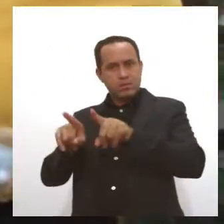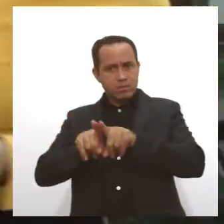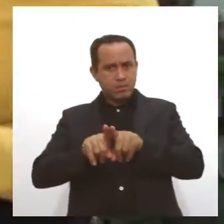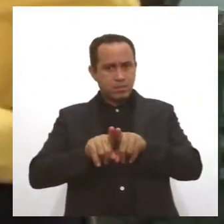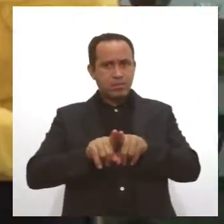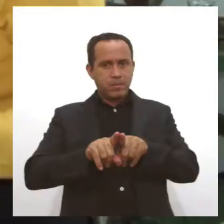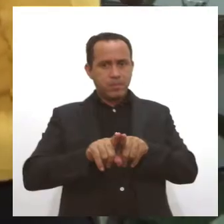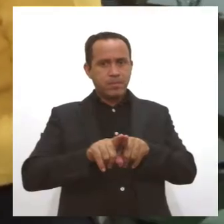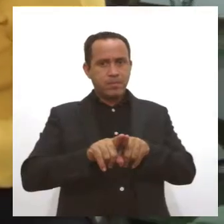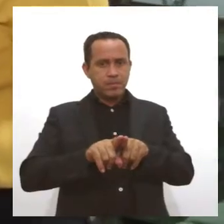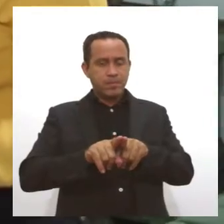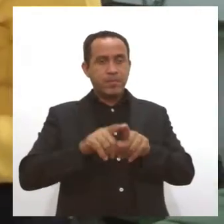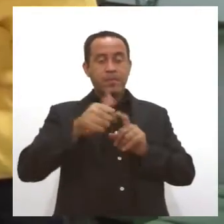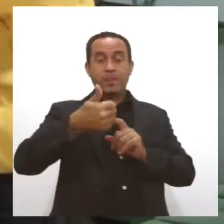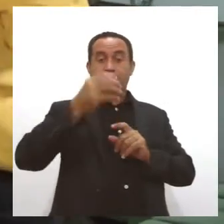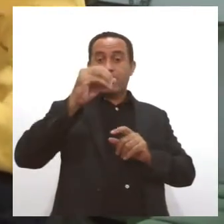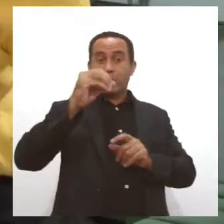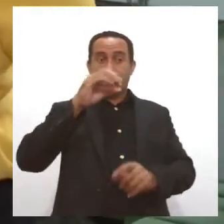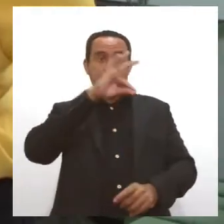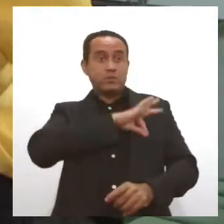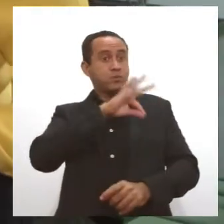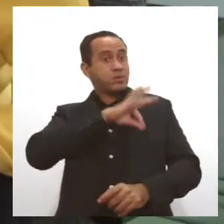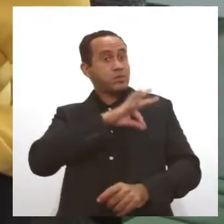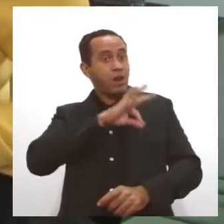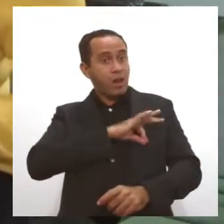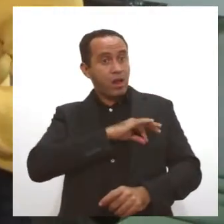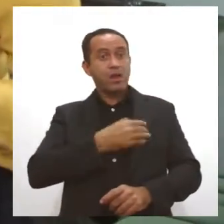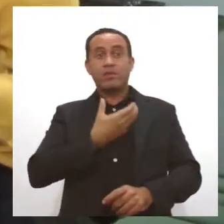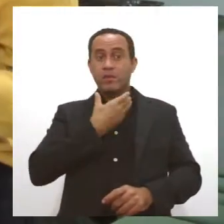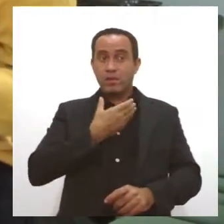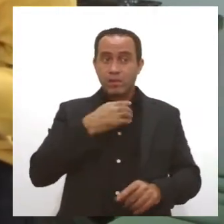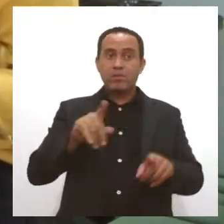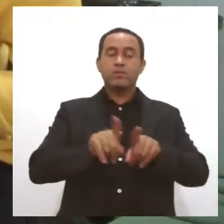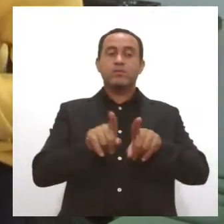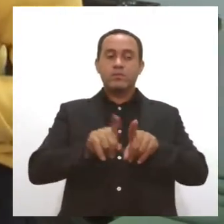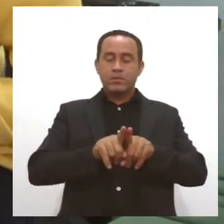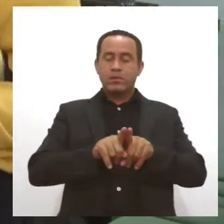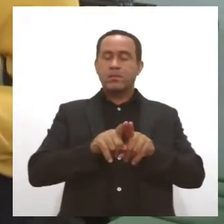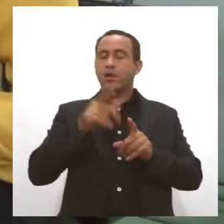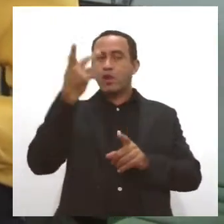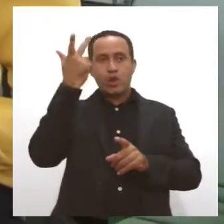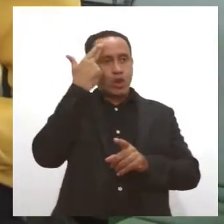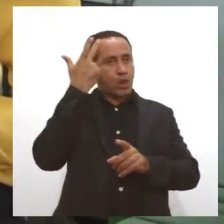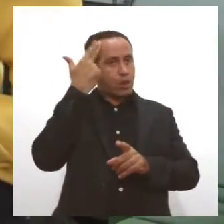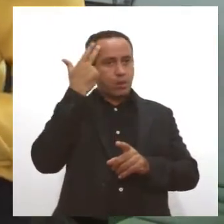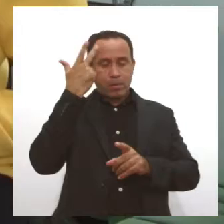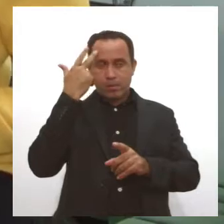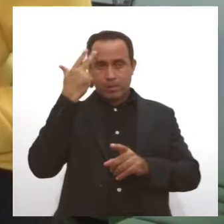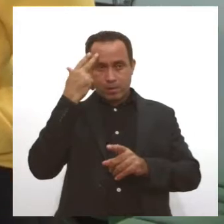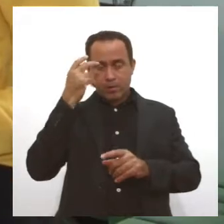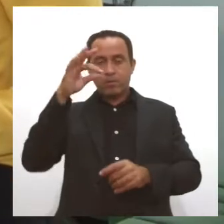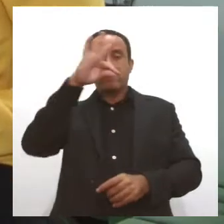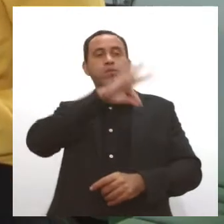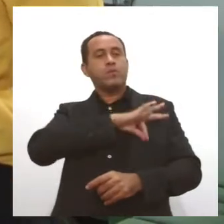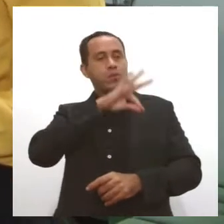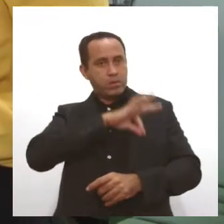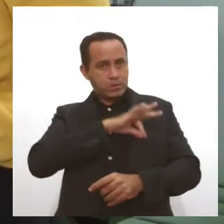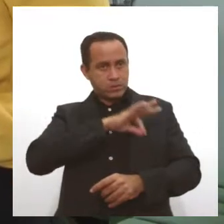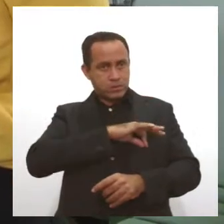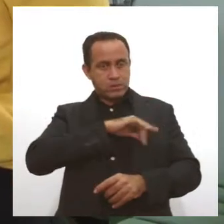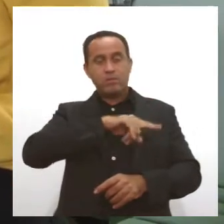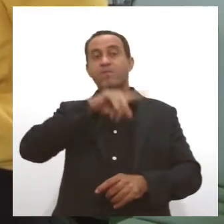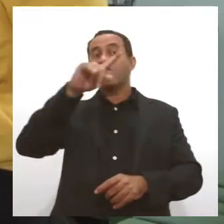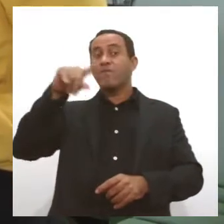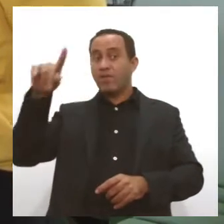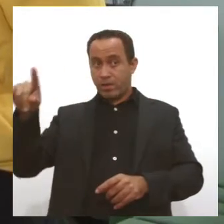que eles também têm direito ao décimo terceiro, né? Acho que proporcional. Então, o Recenseador, ele tem uma remuneração variável, tá? Ele